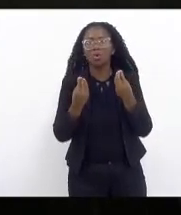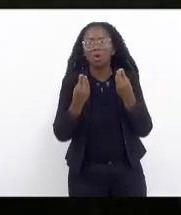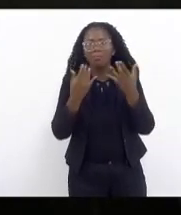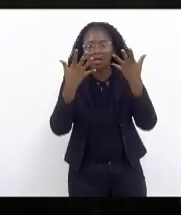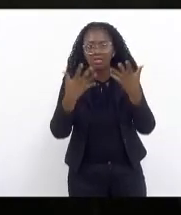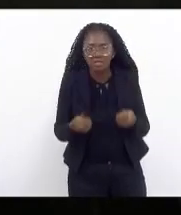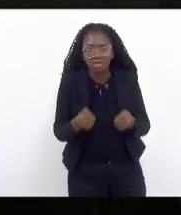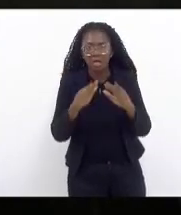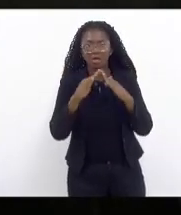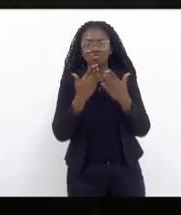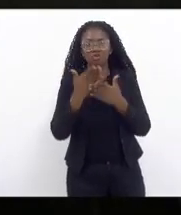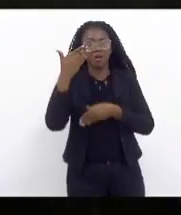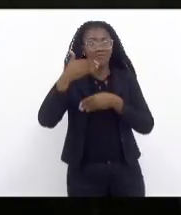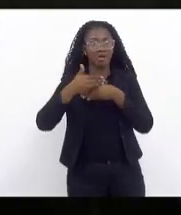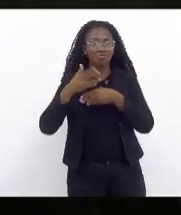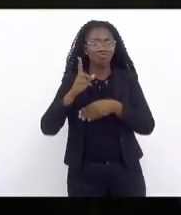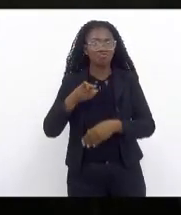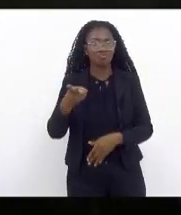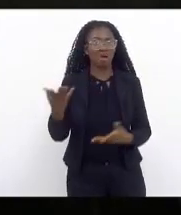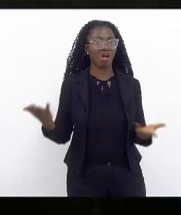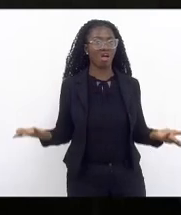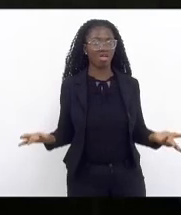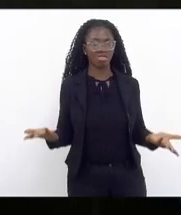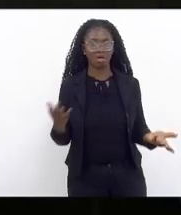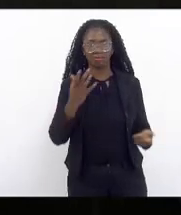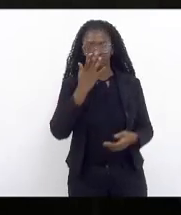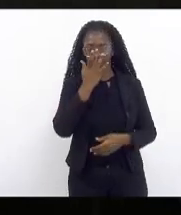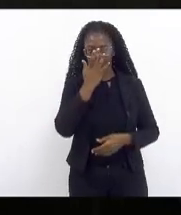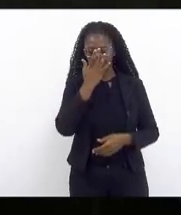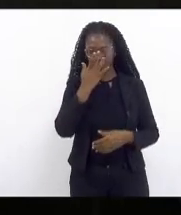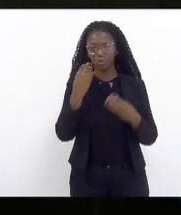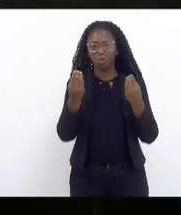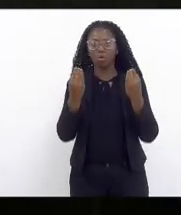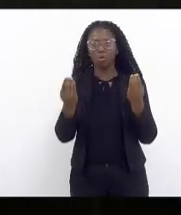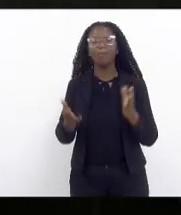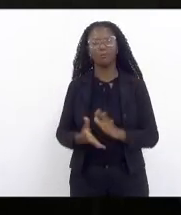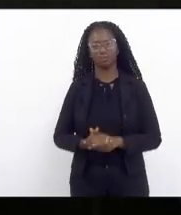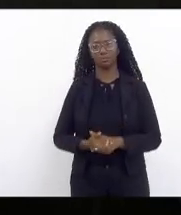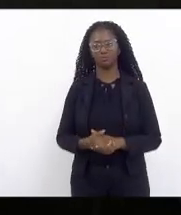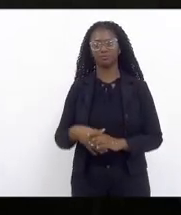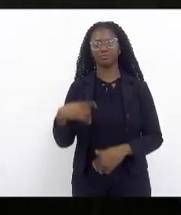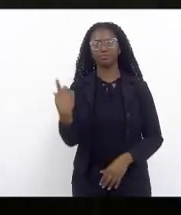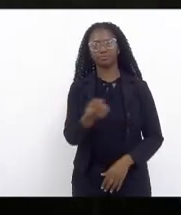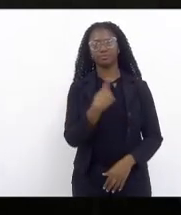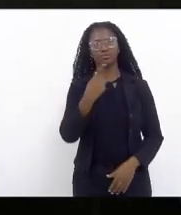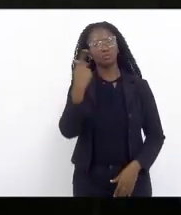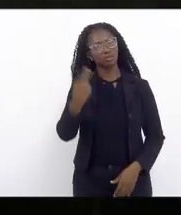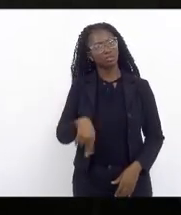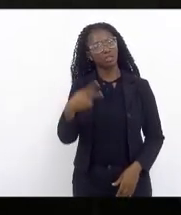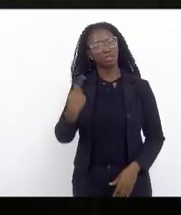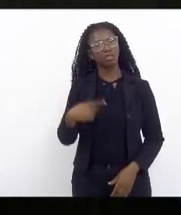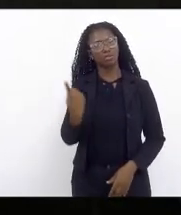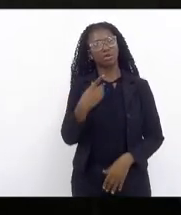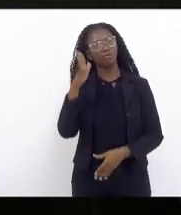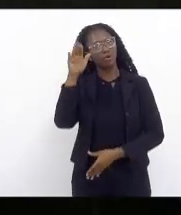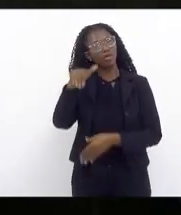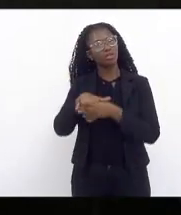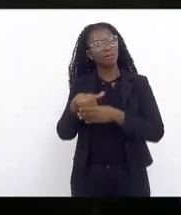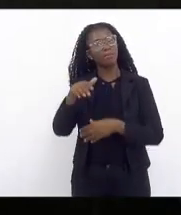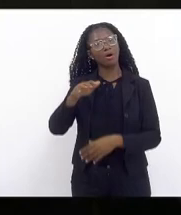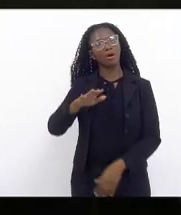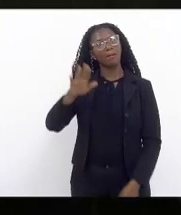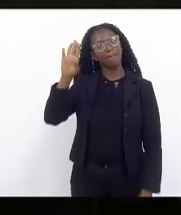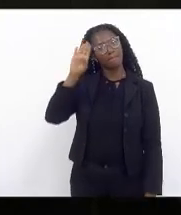escola fechada ainda né nós aqui nessa casa votamos a prioridade